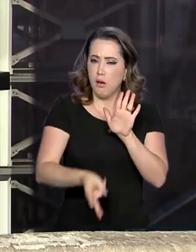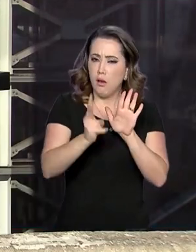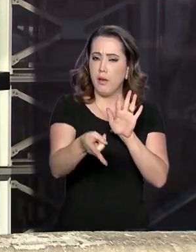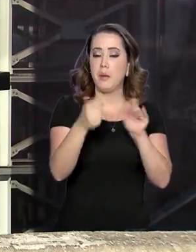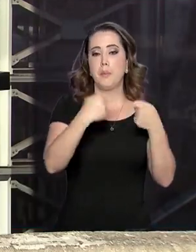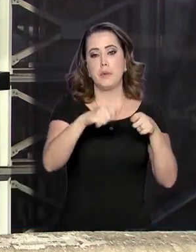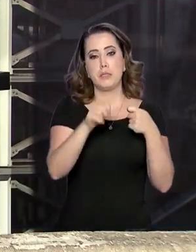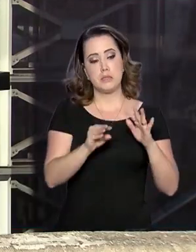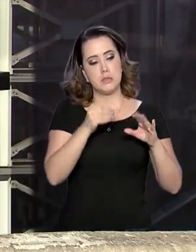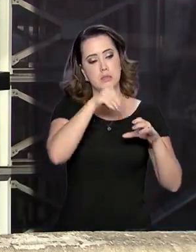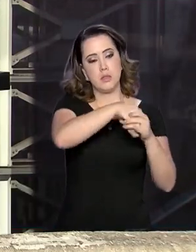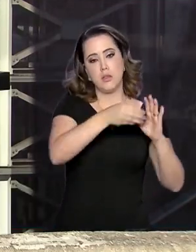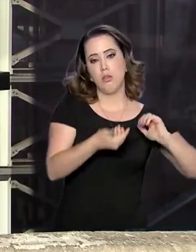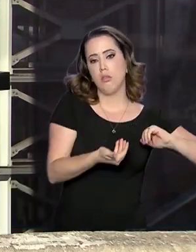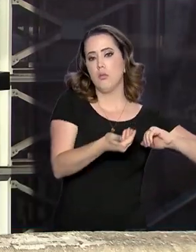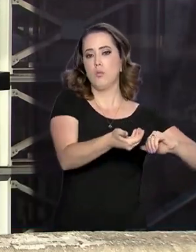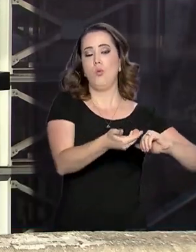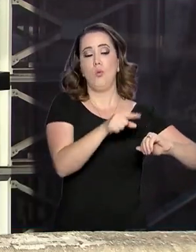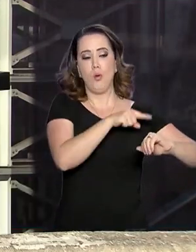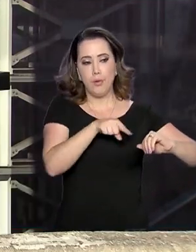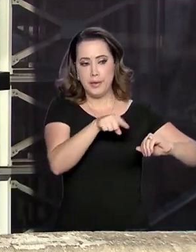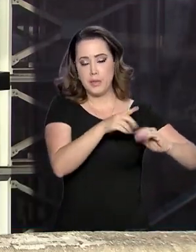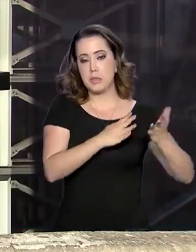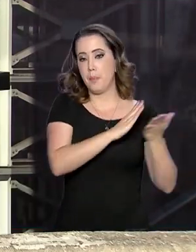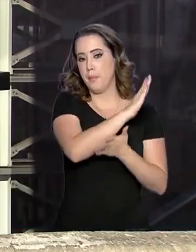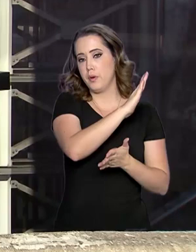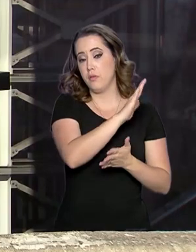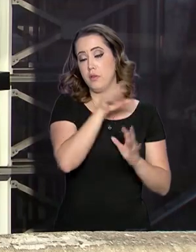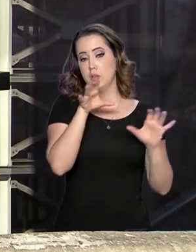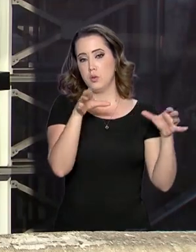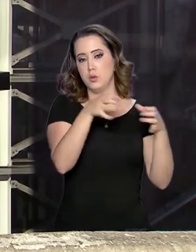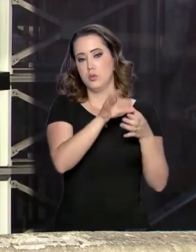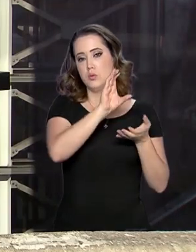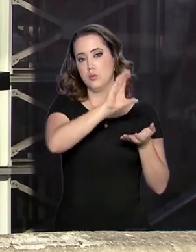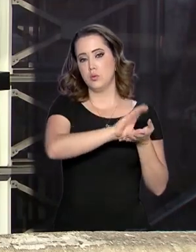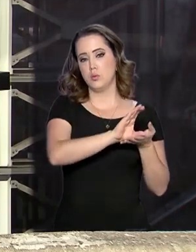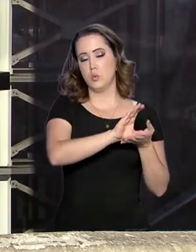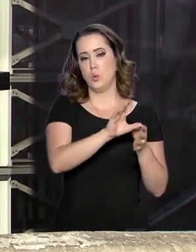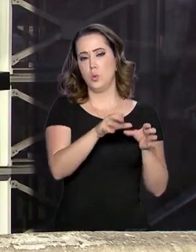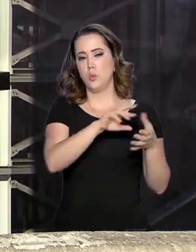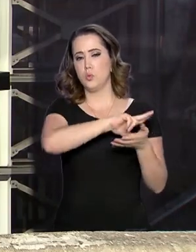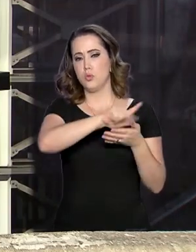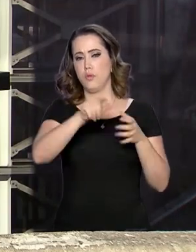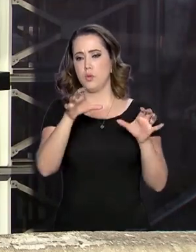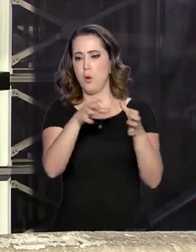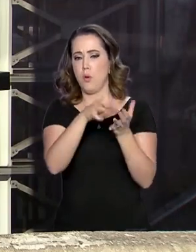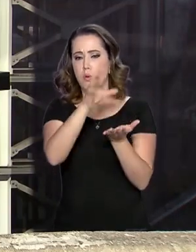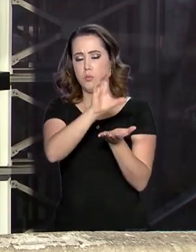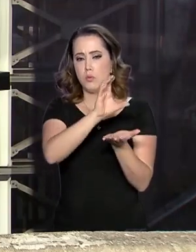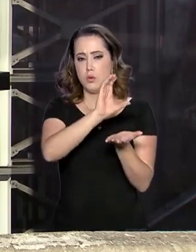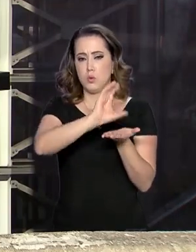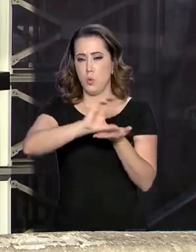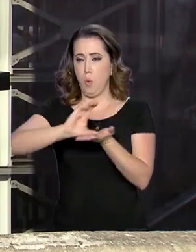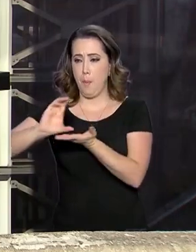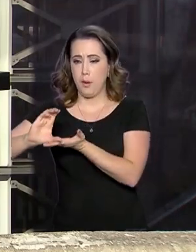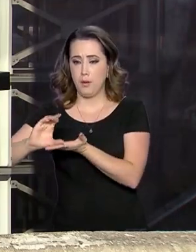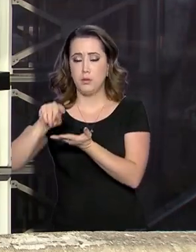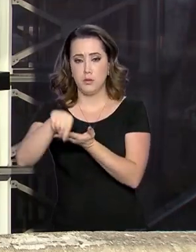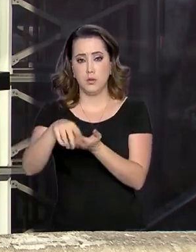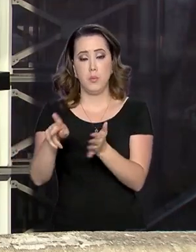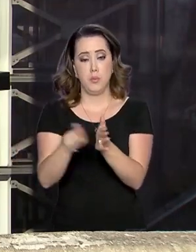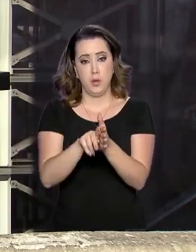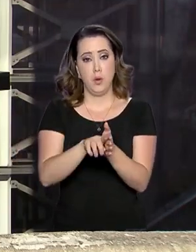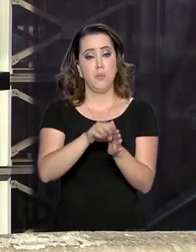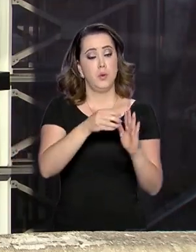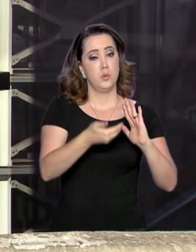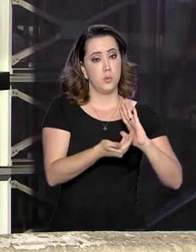passar pelo Congresso Nacional e acaba de ser aprovada em uma comissão mista do Senado e da Câmara. Originalmente,